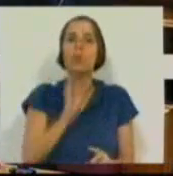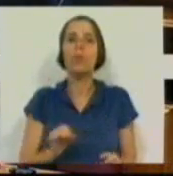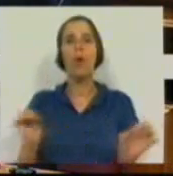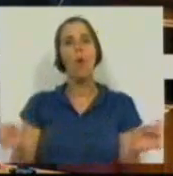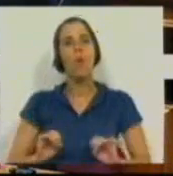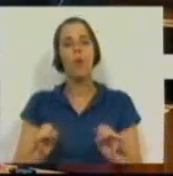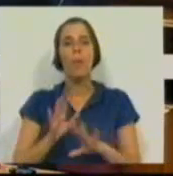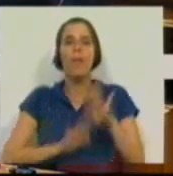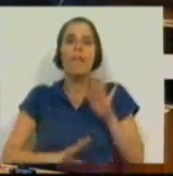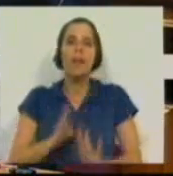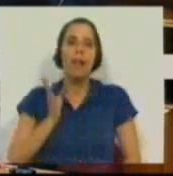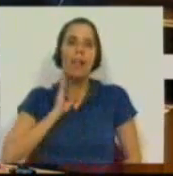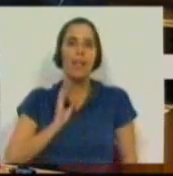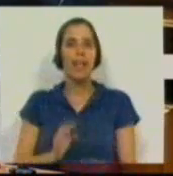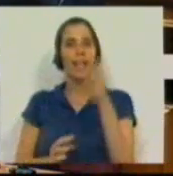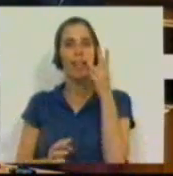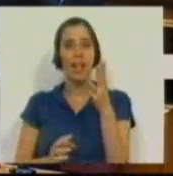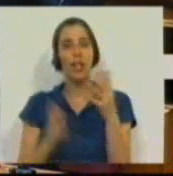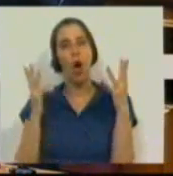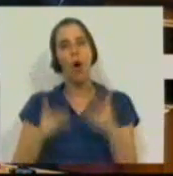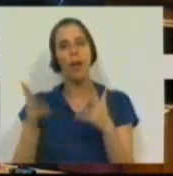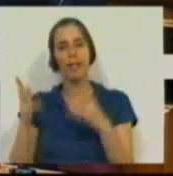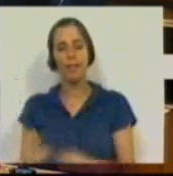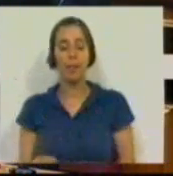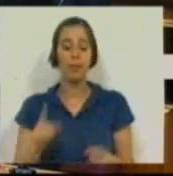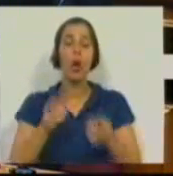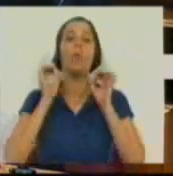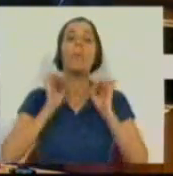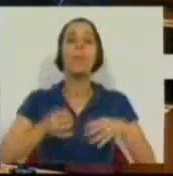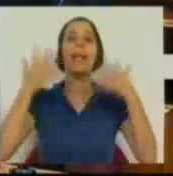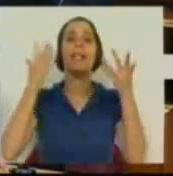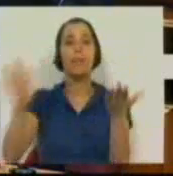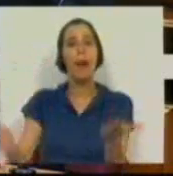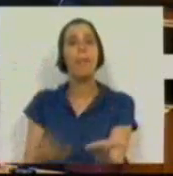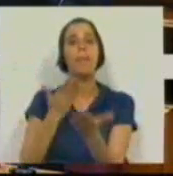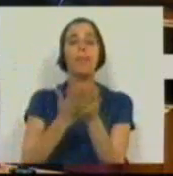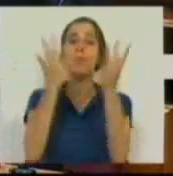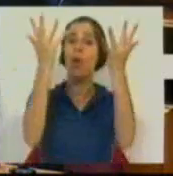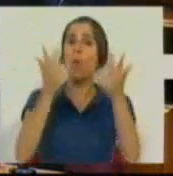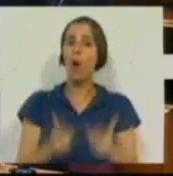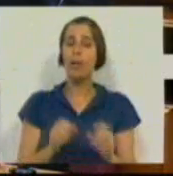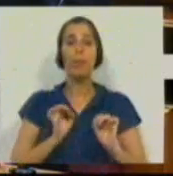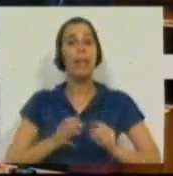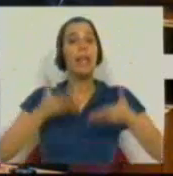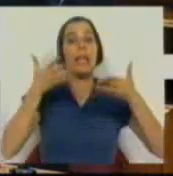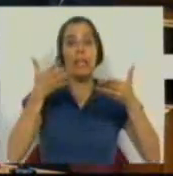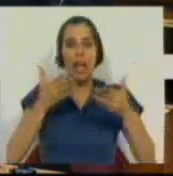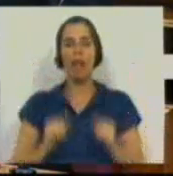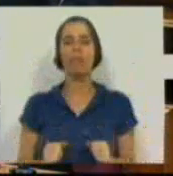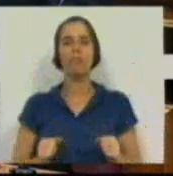não tenha de fazer três orçamentos. Começa por apresentar um orçamento inicial,